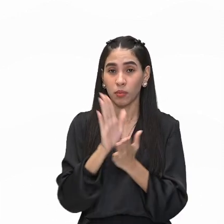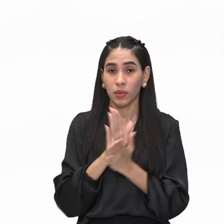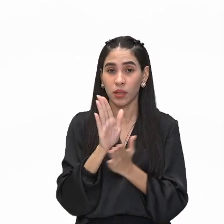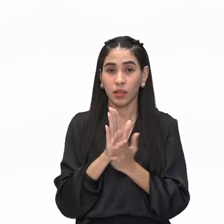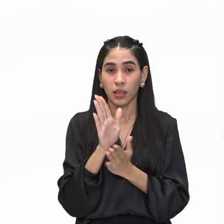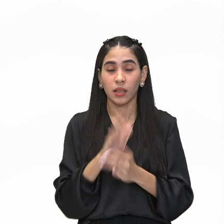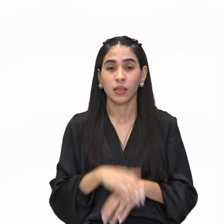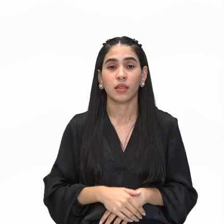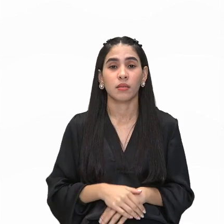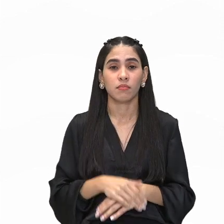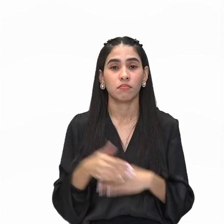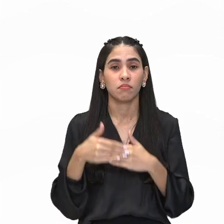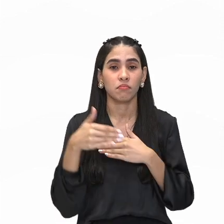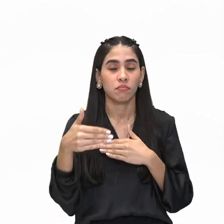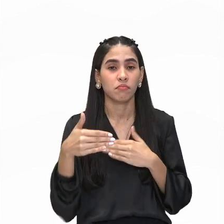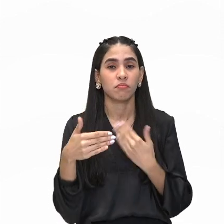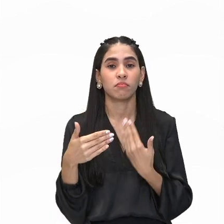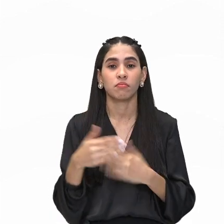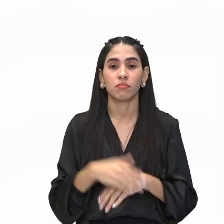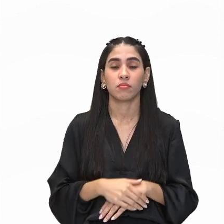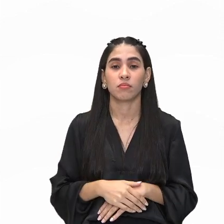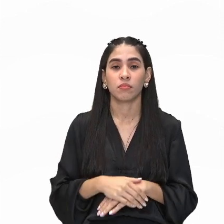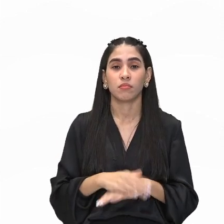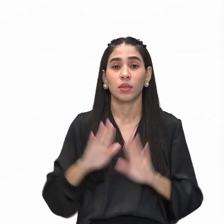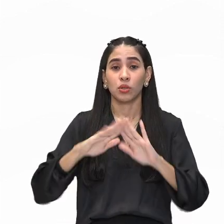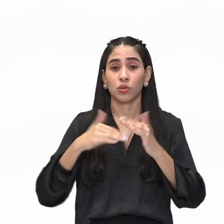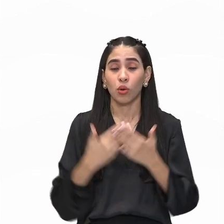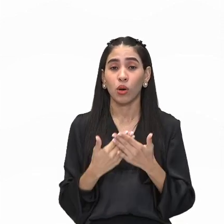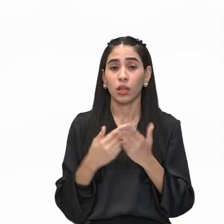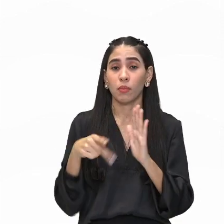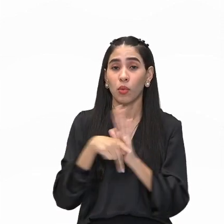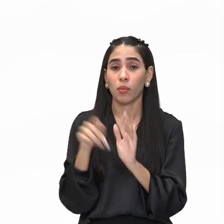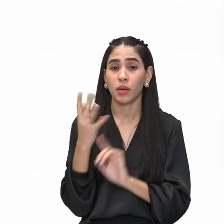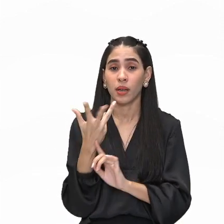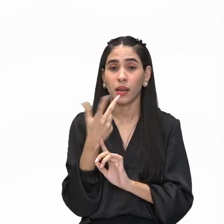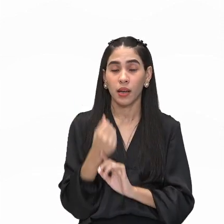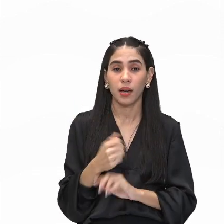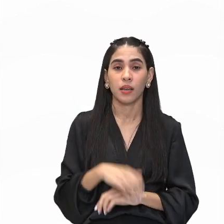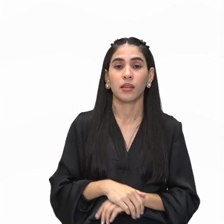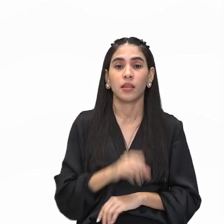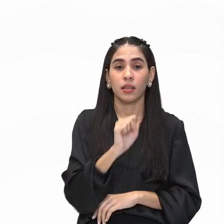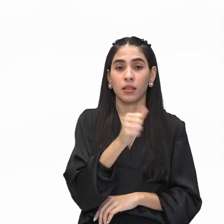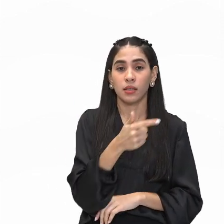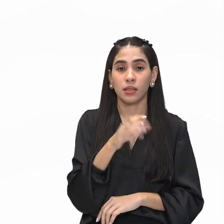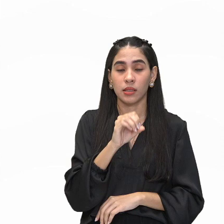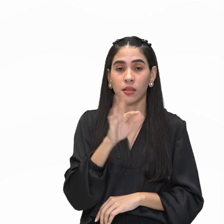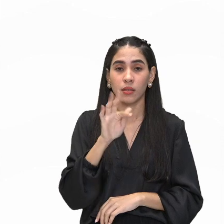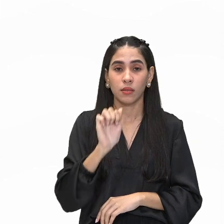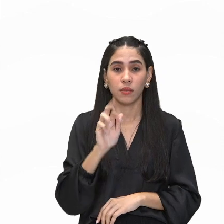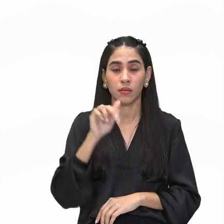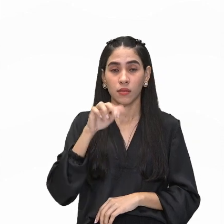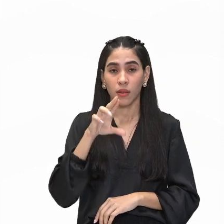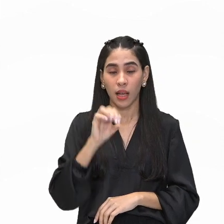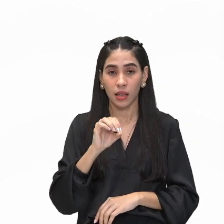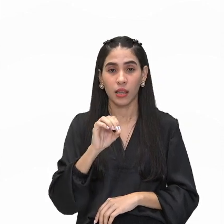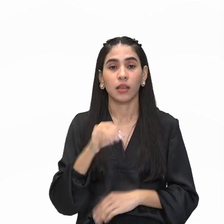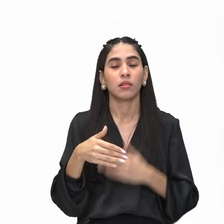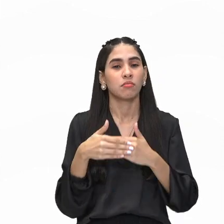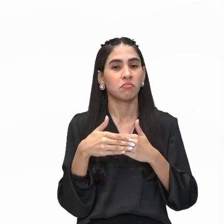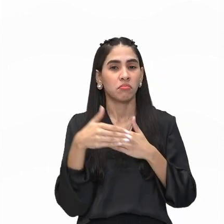Iniciativa da Real Academia de Belas Artes, de São Fernando. Seguiram entre